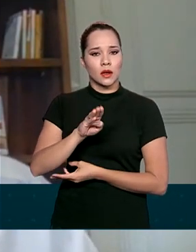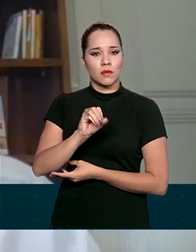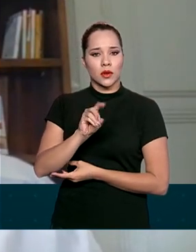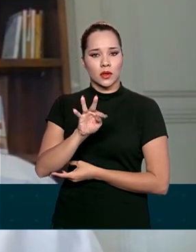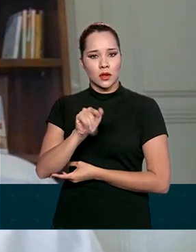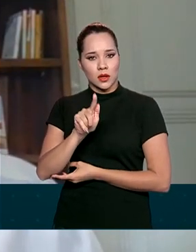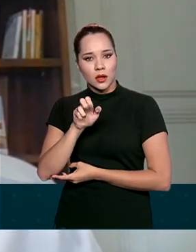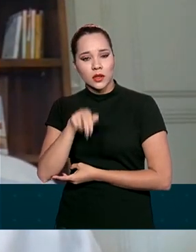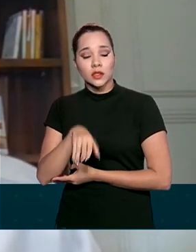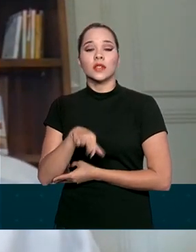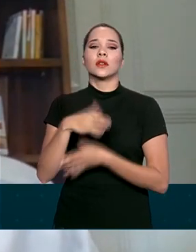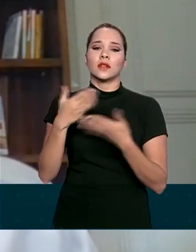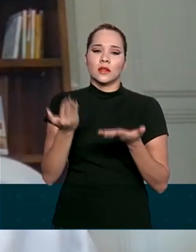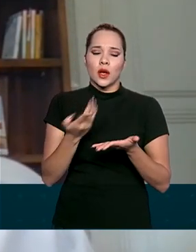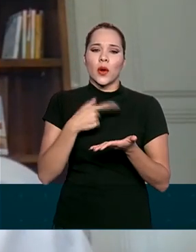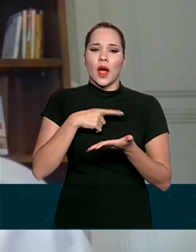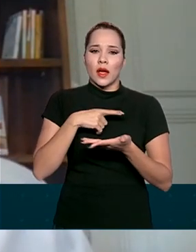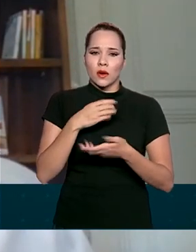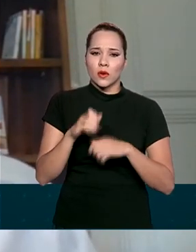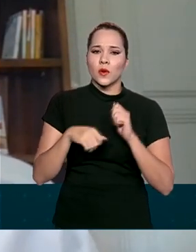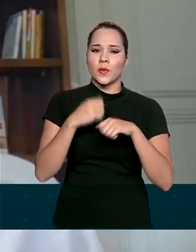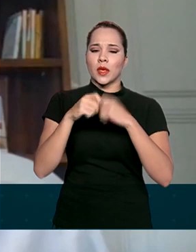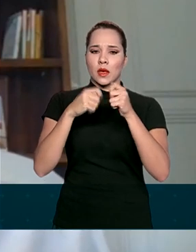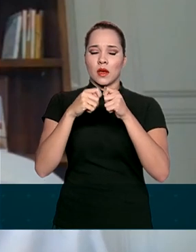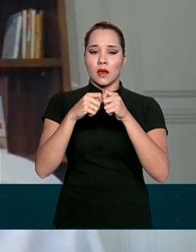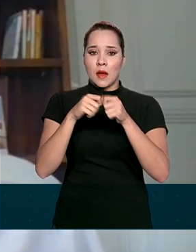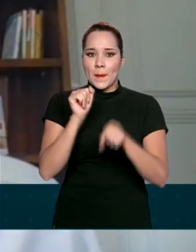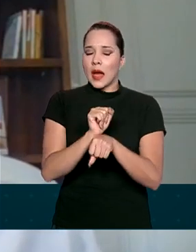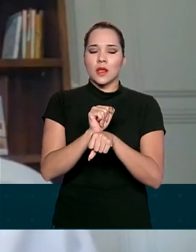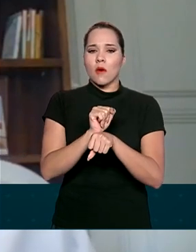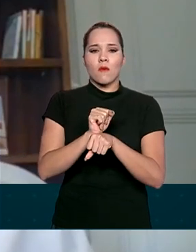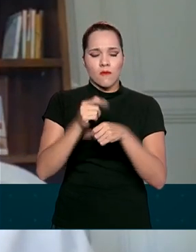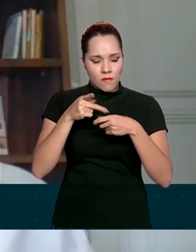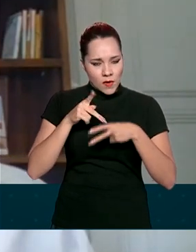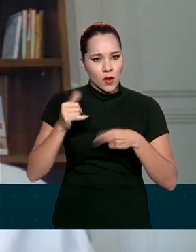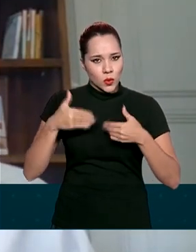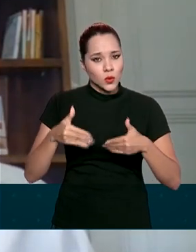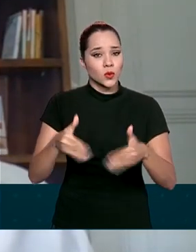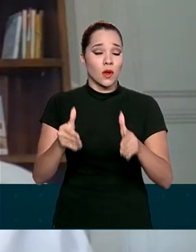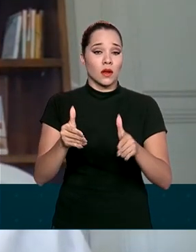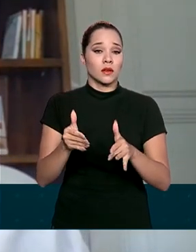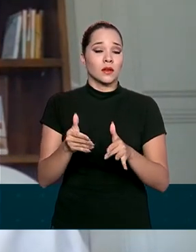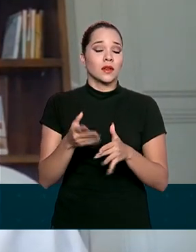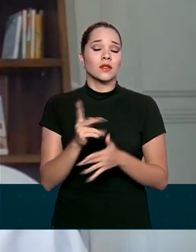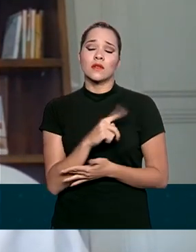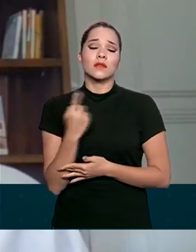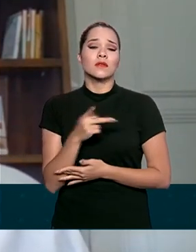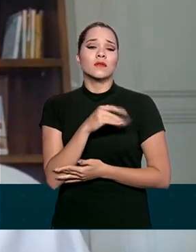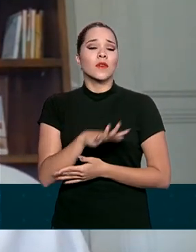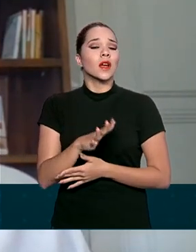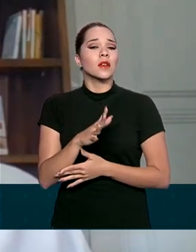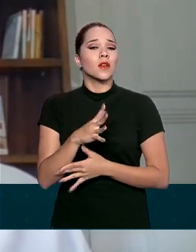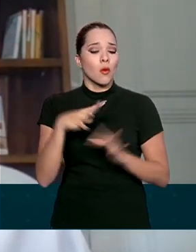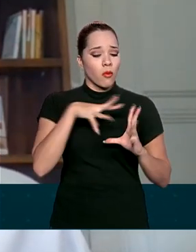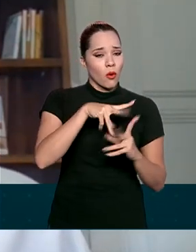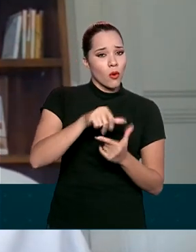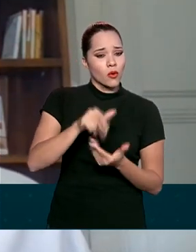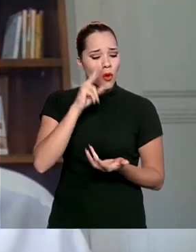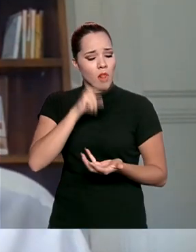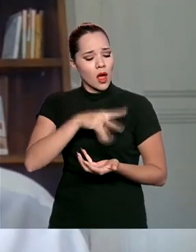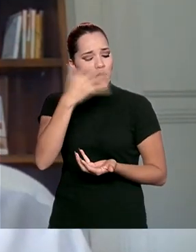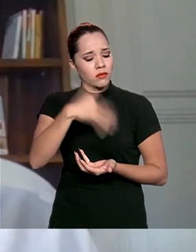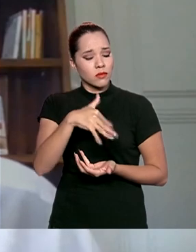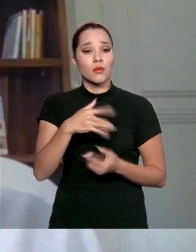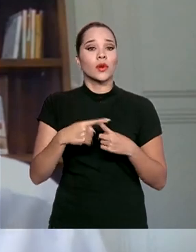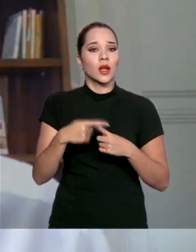Então, nós vamos destravar os investimentos. Nós vamos surpreender o mundo, porque o Congresso brasileiro está em isolamento